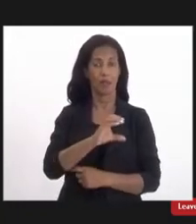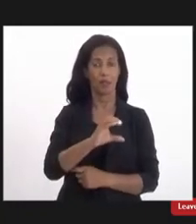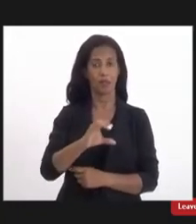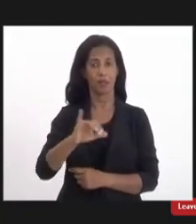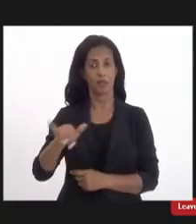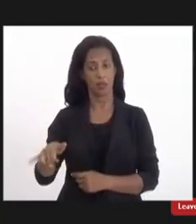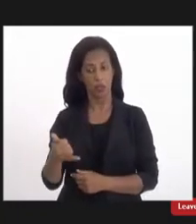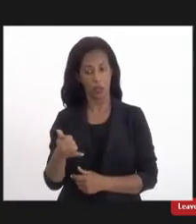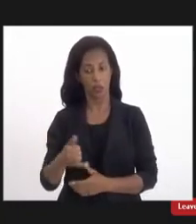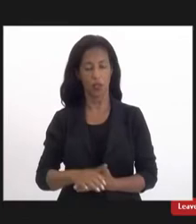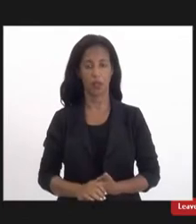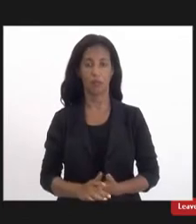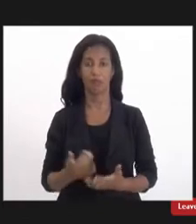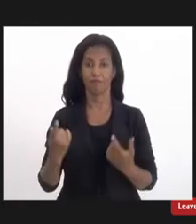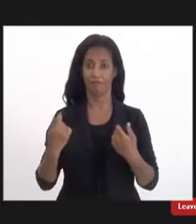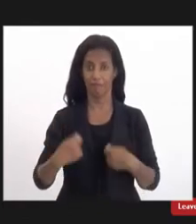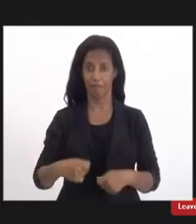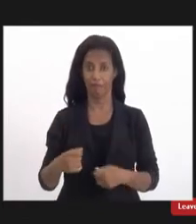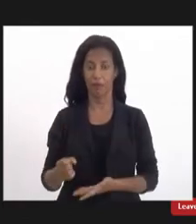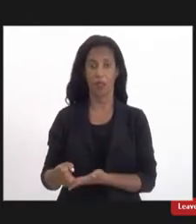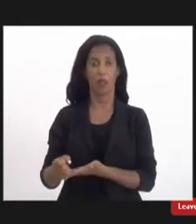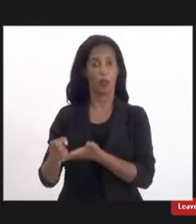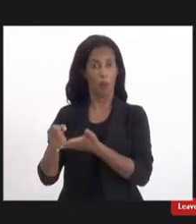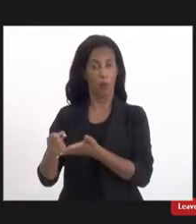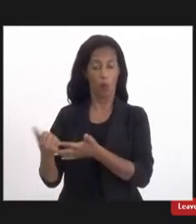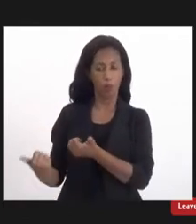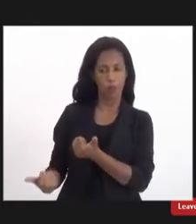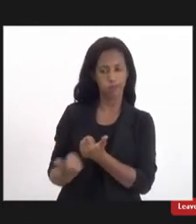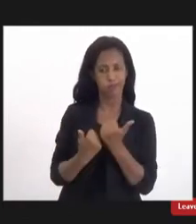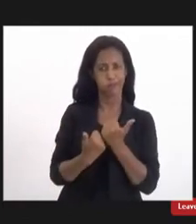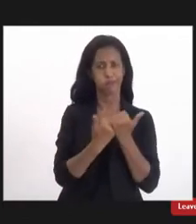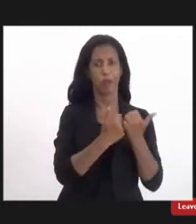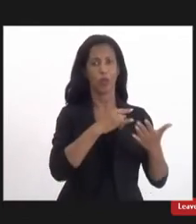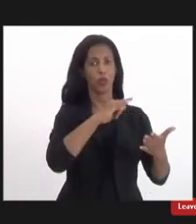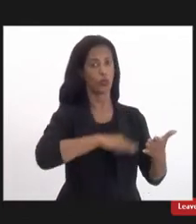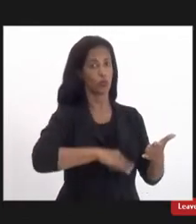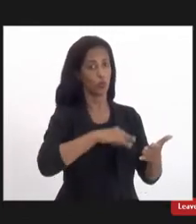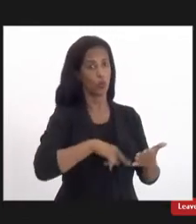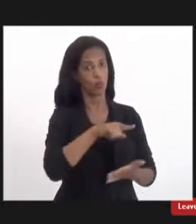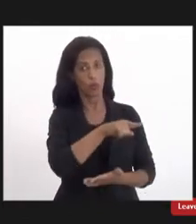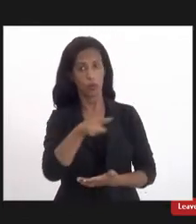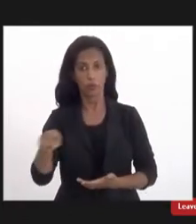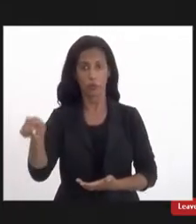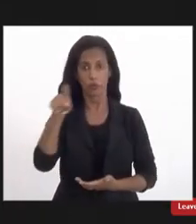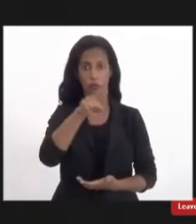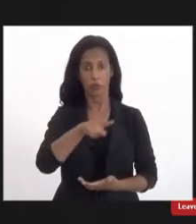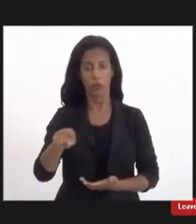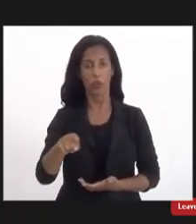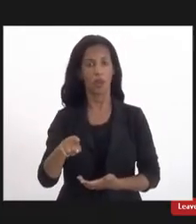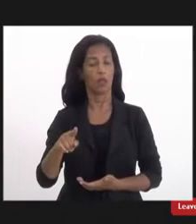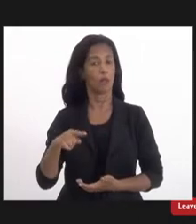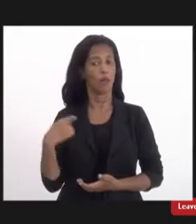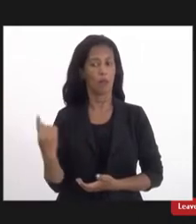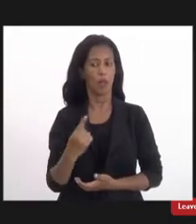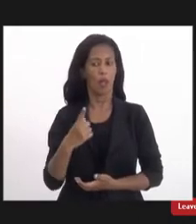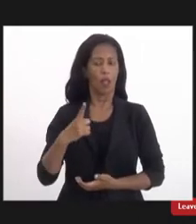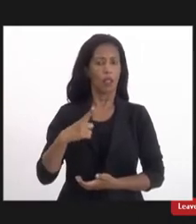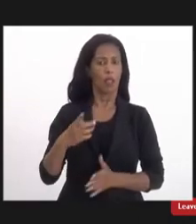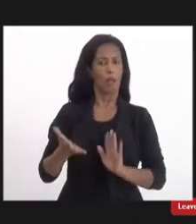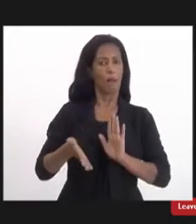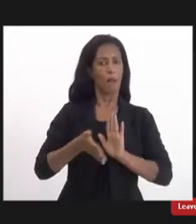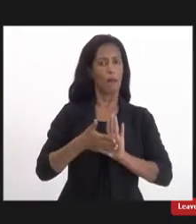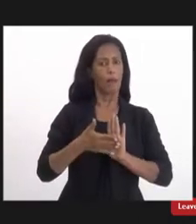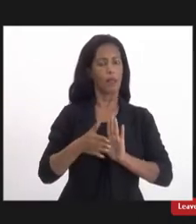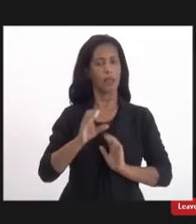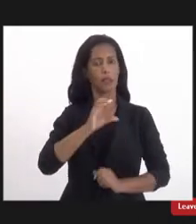e a gente precisa do apoio de vocês um documento de vocês para que a gente tenha o parecer